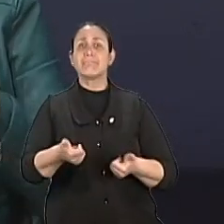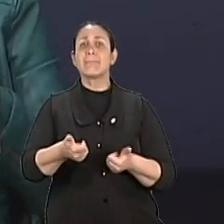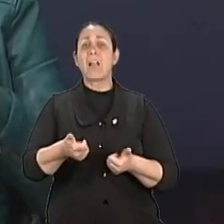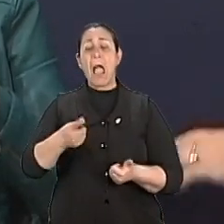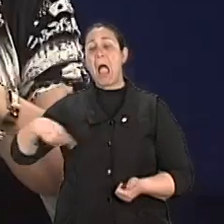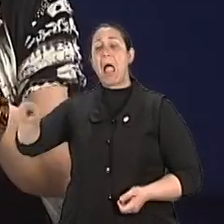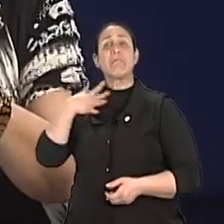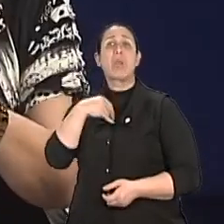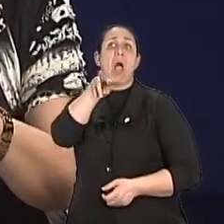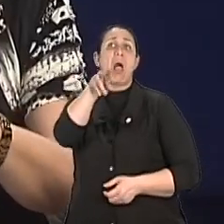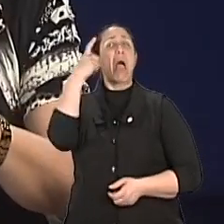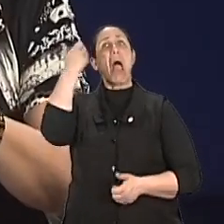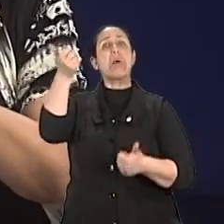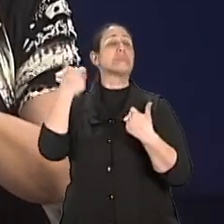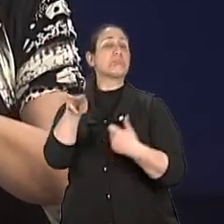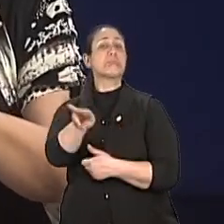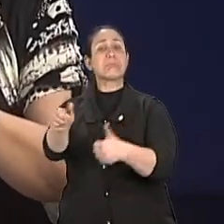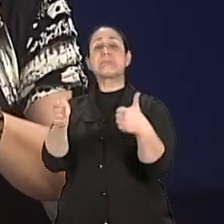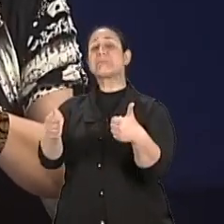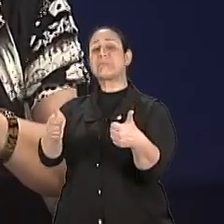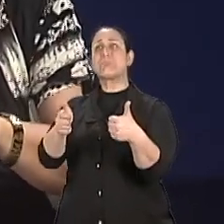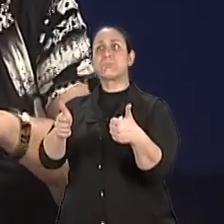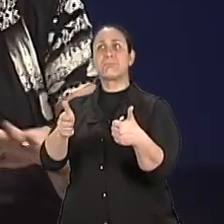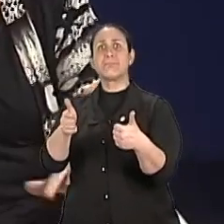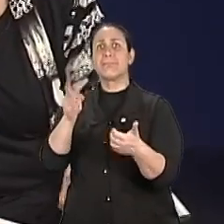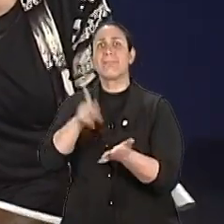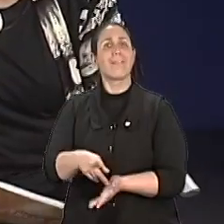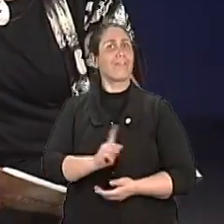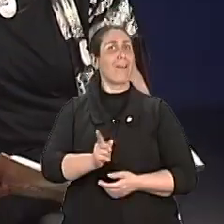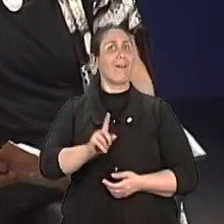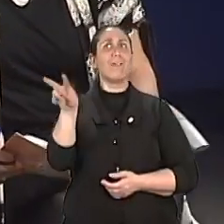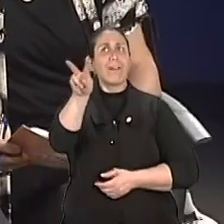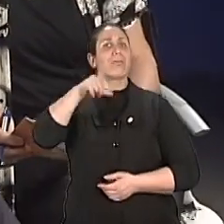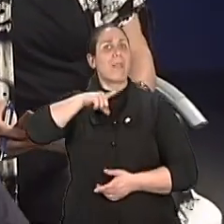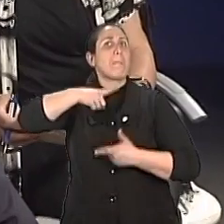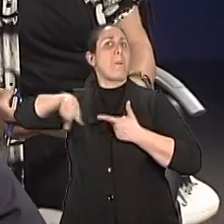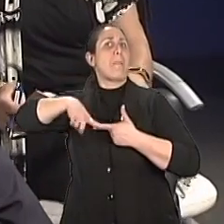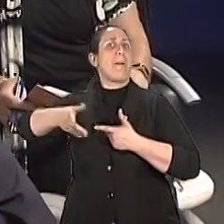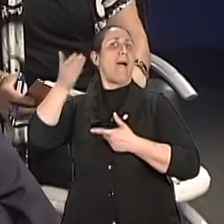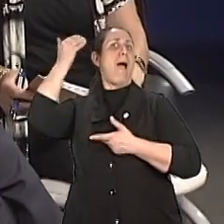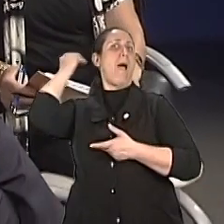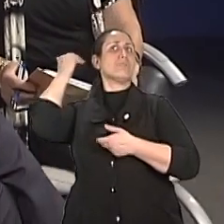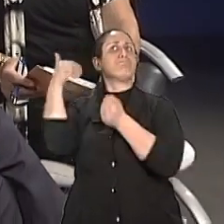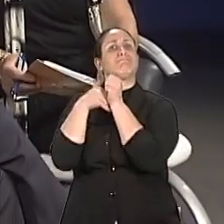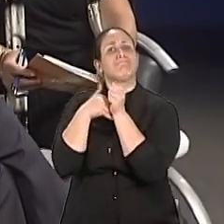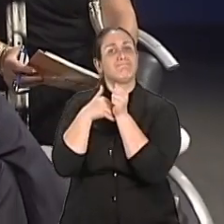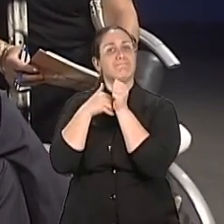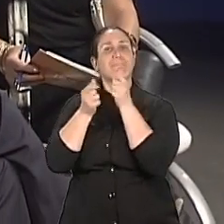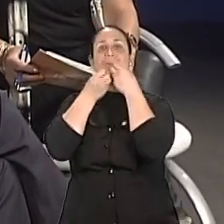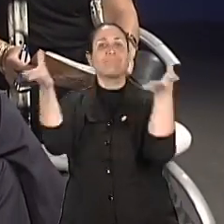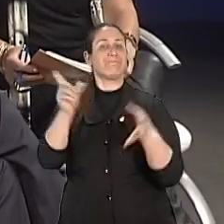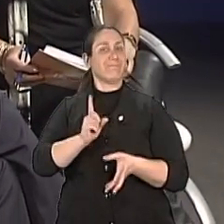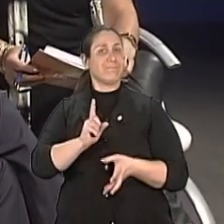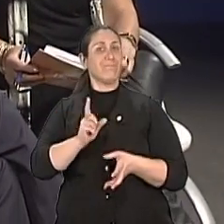continuar juntos. Estão separados dentro de casa e que isso é uma questão que eu quero pegar depois. Mas vão ser companheiros, vão se ajudar. Na verdade, quando há